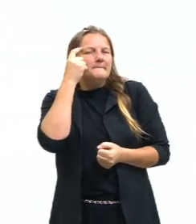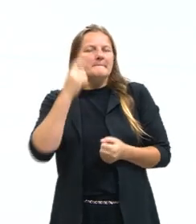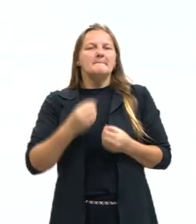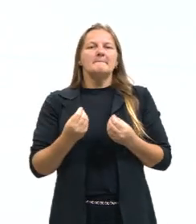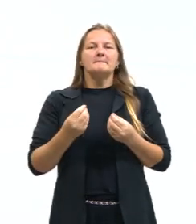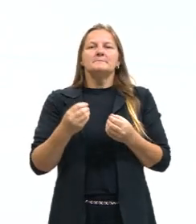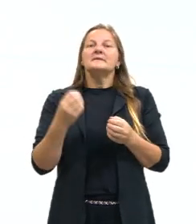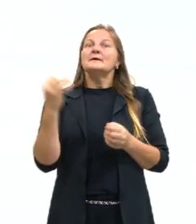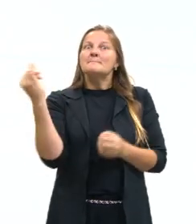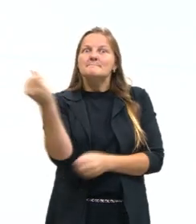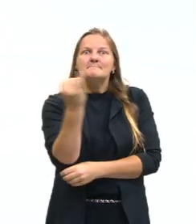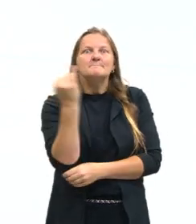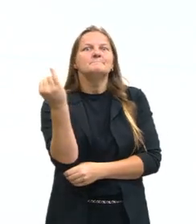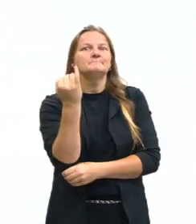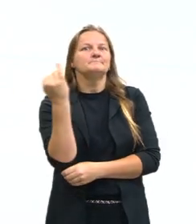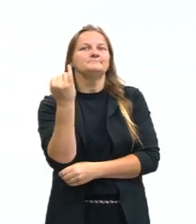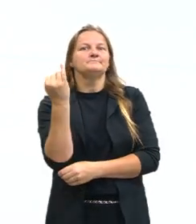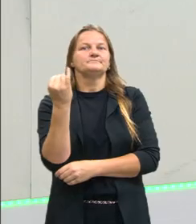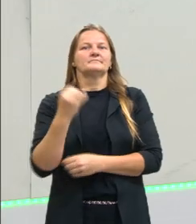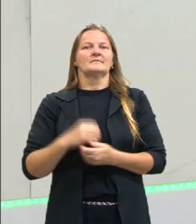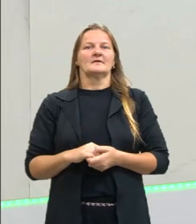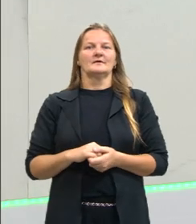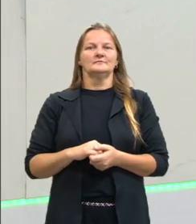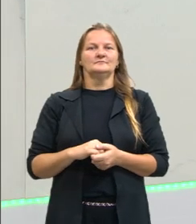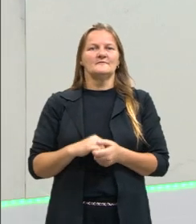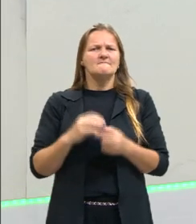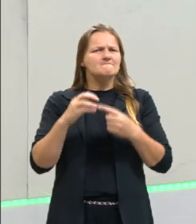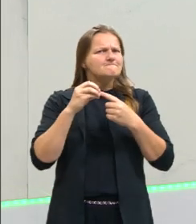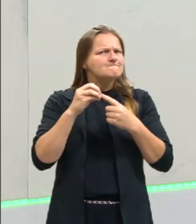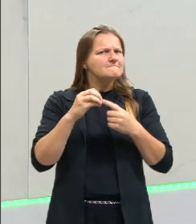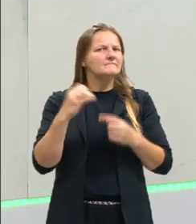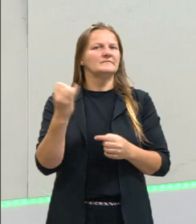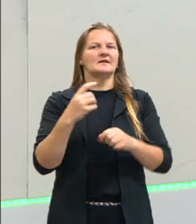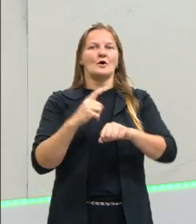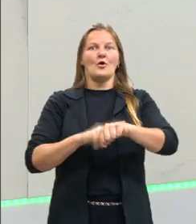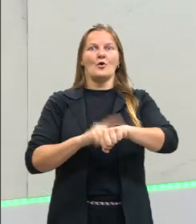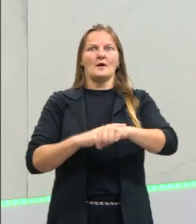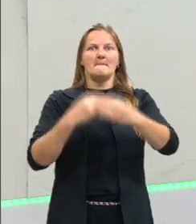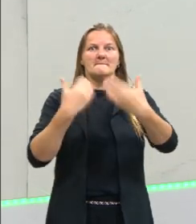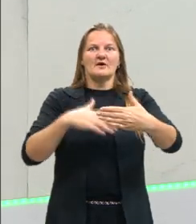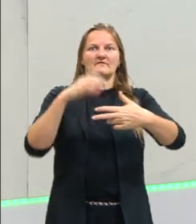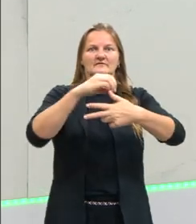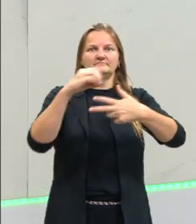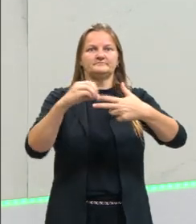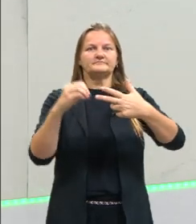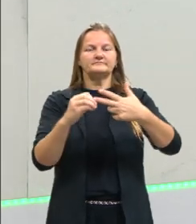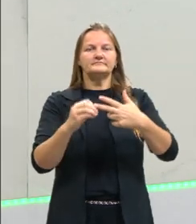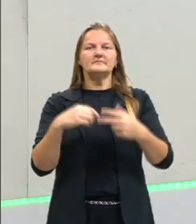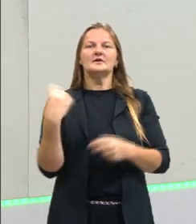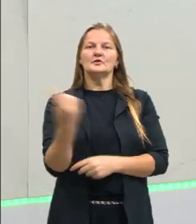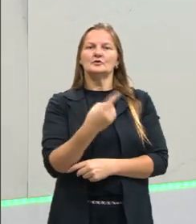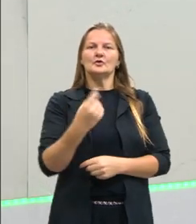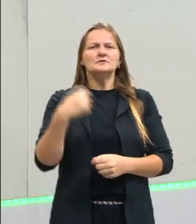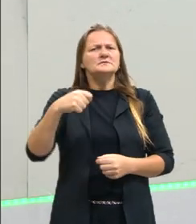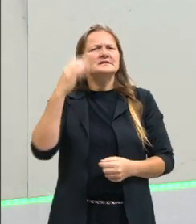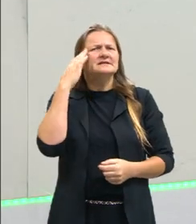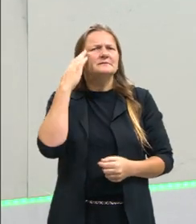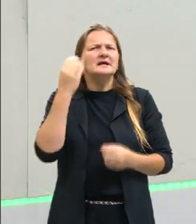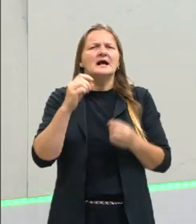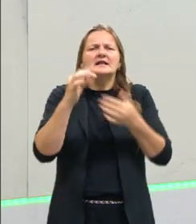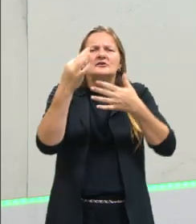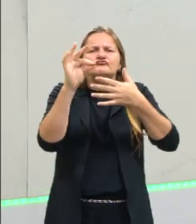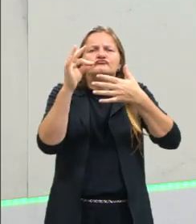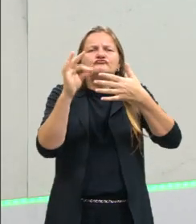que é a parte tão importante, uma parte muito fundamental da prova do ENEM. E que a gente precisa saber cada